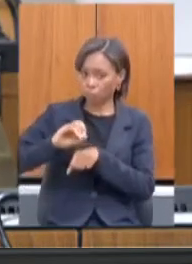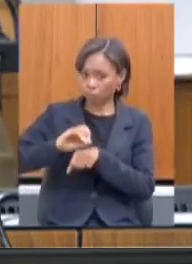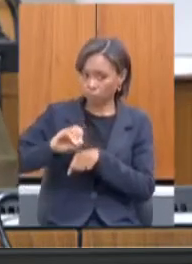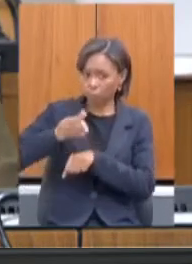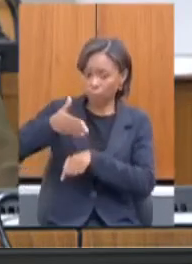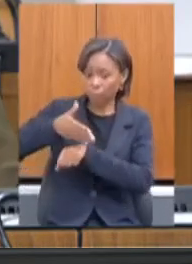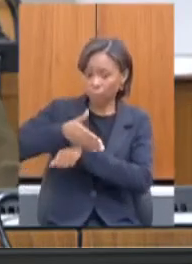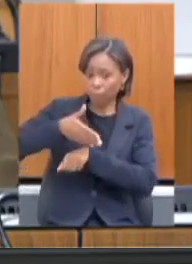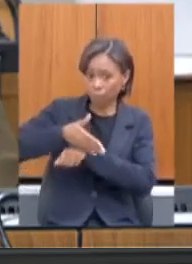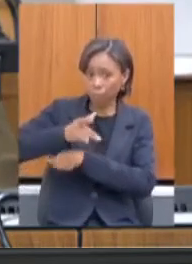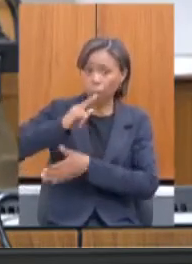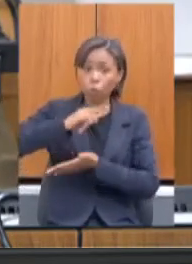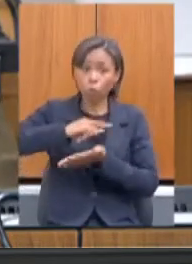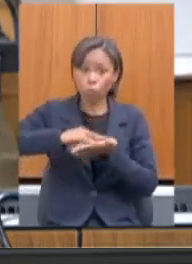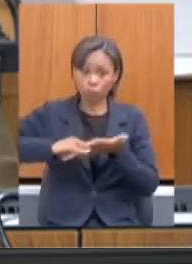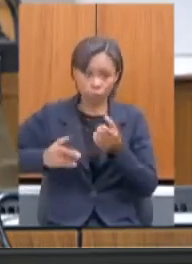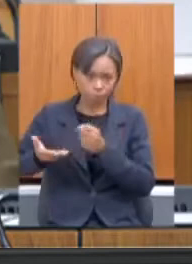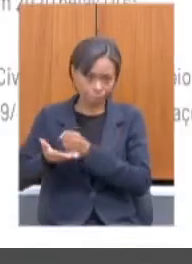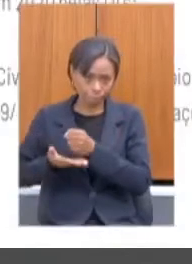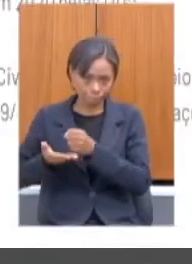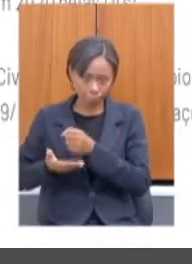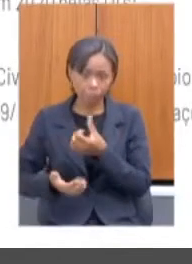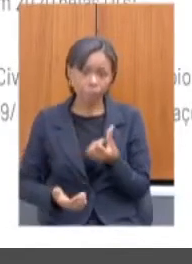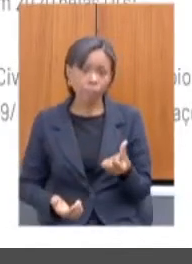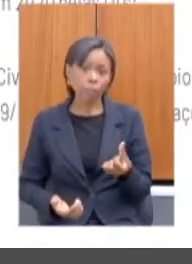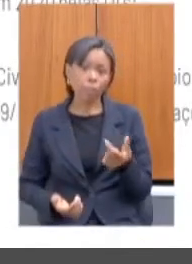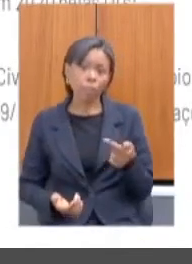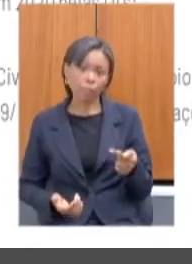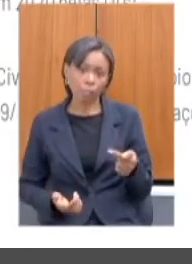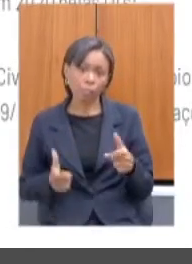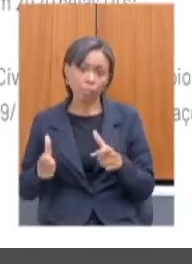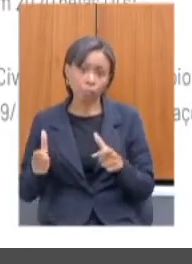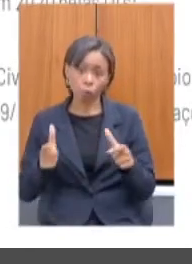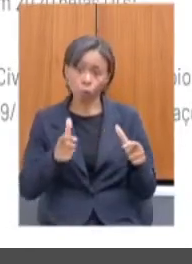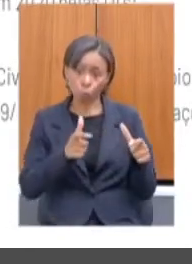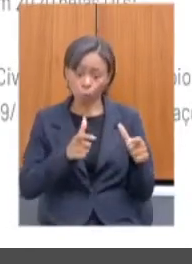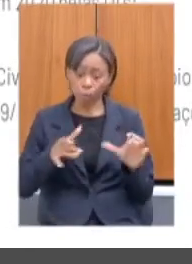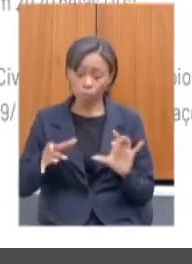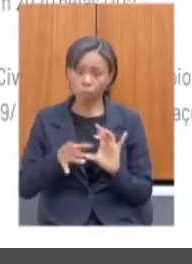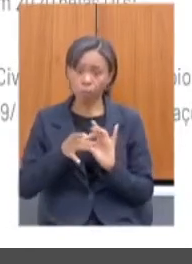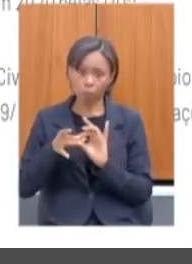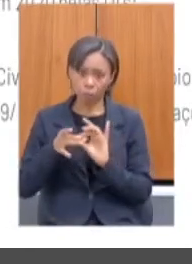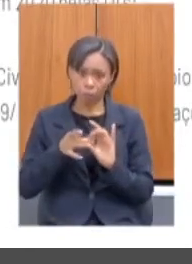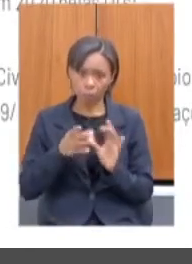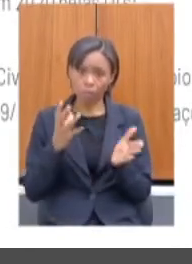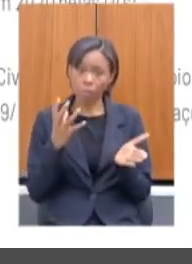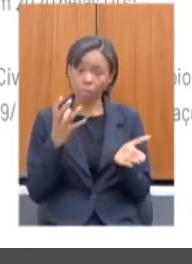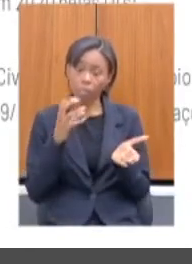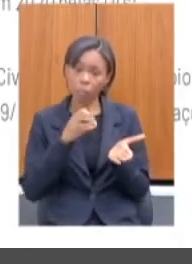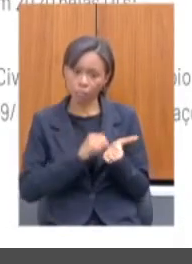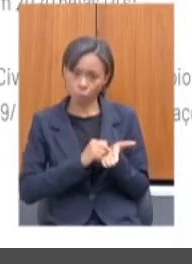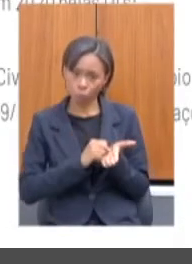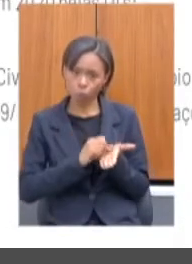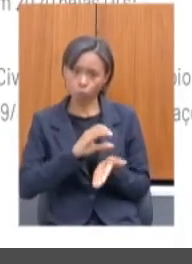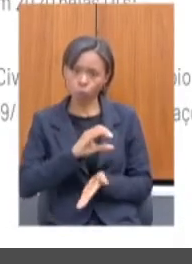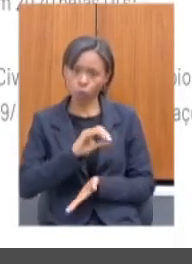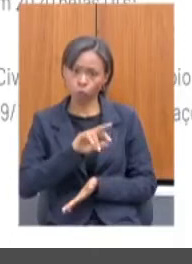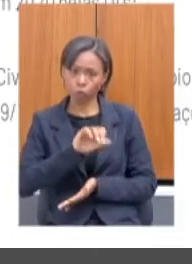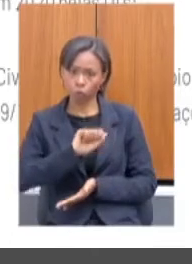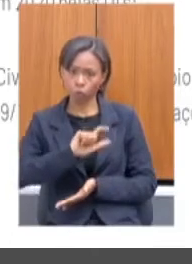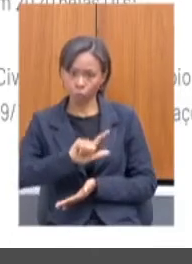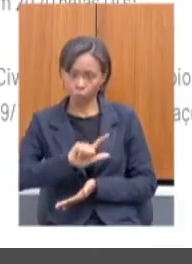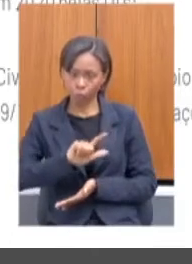básica. Tivemos 67 unidades interligadas de registro civil com 18.721